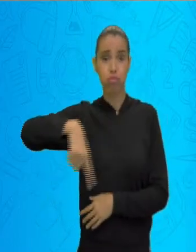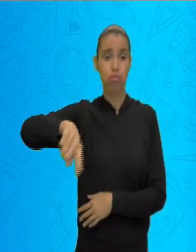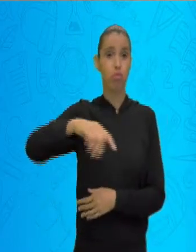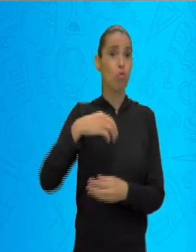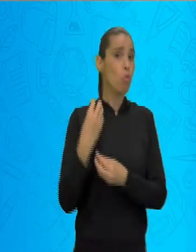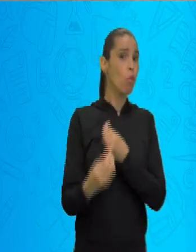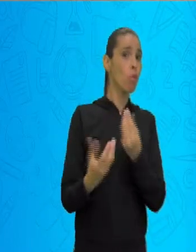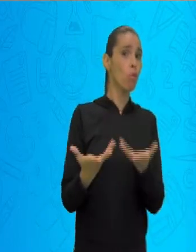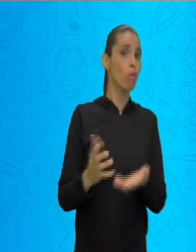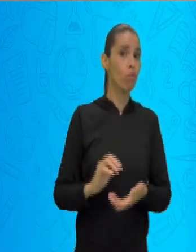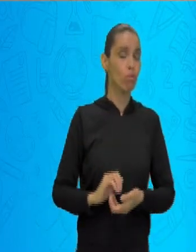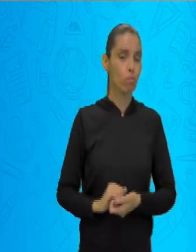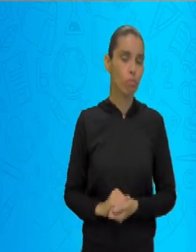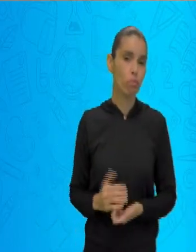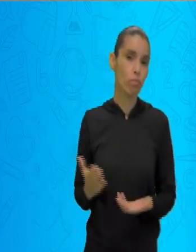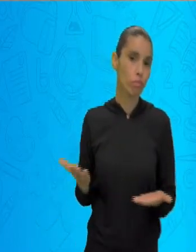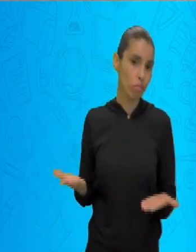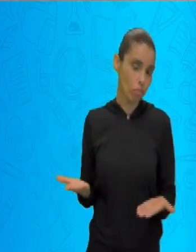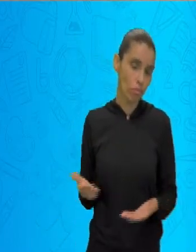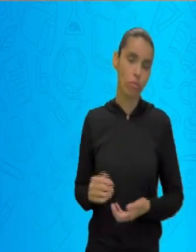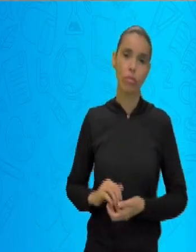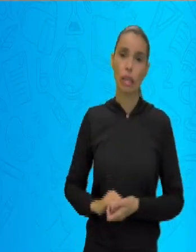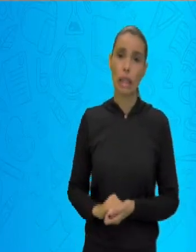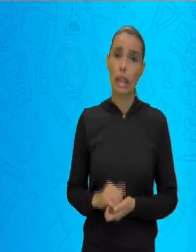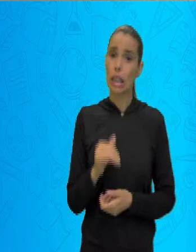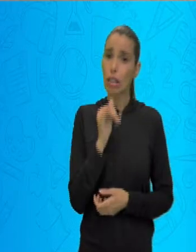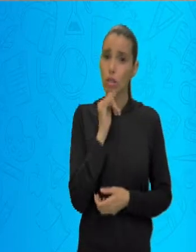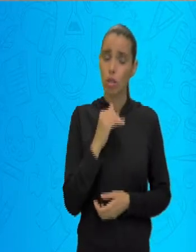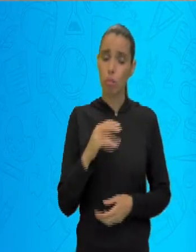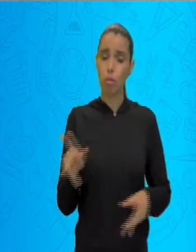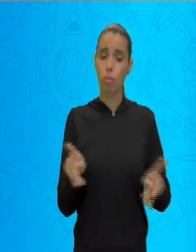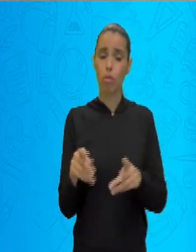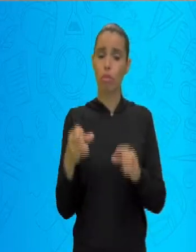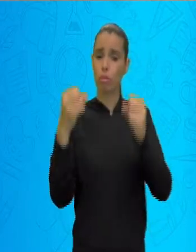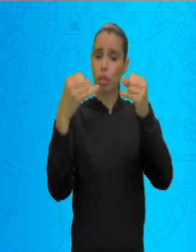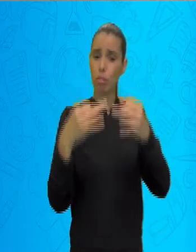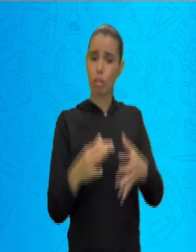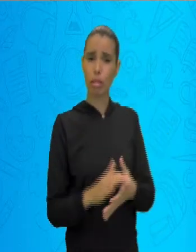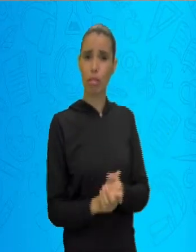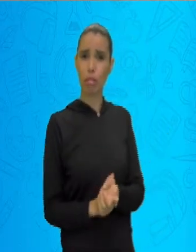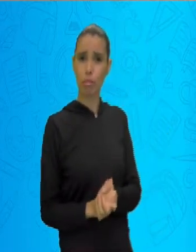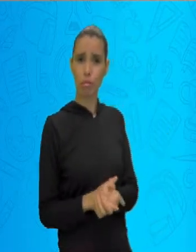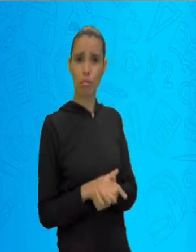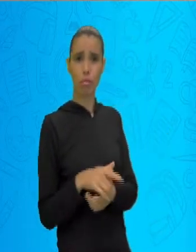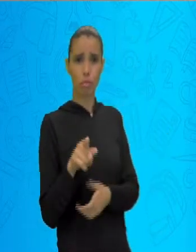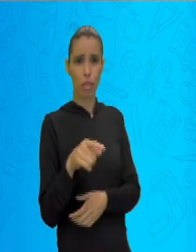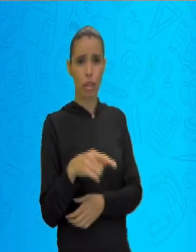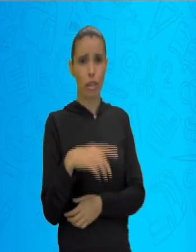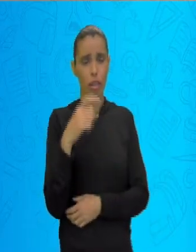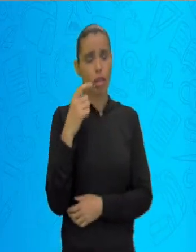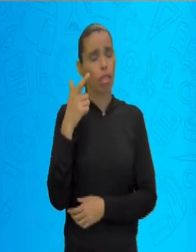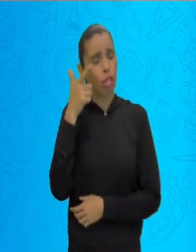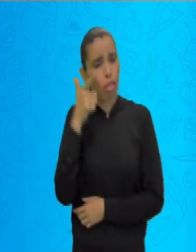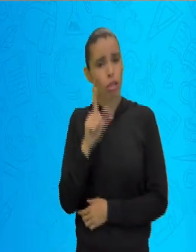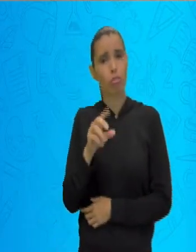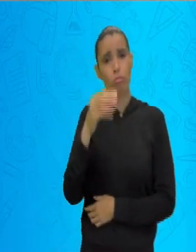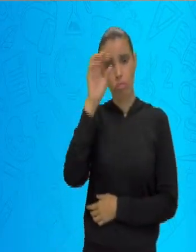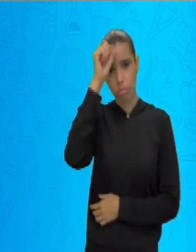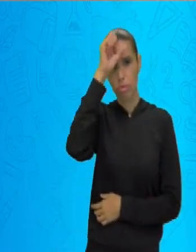A professora está falando, o bebê está chorando, o outro está correndo, o outro está